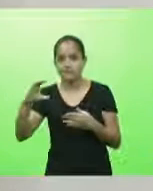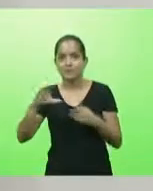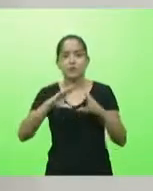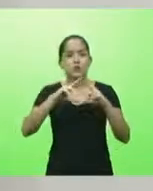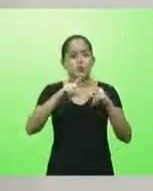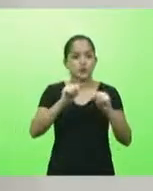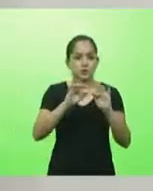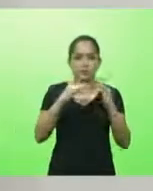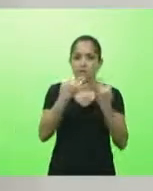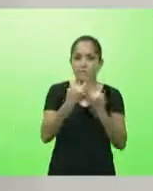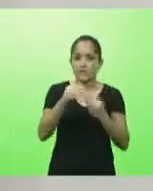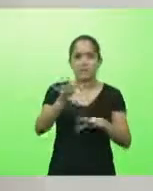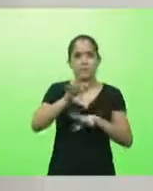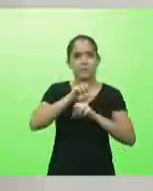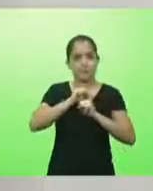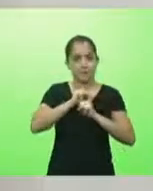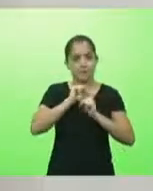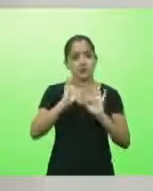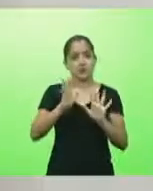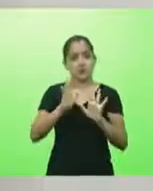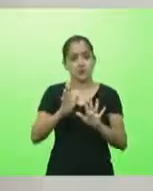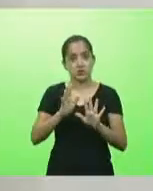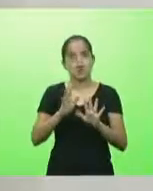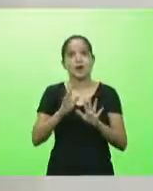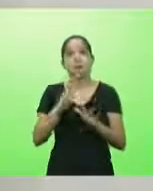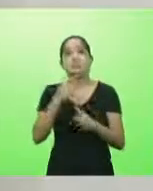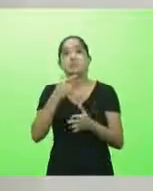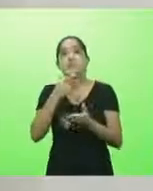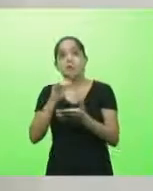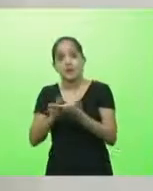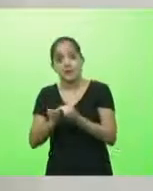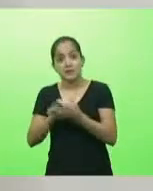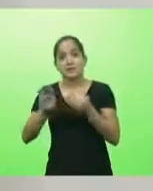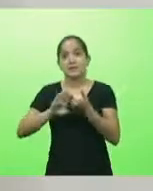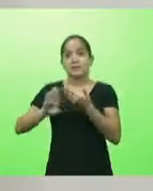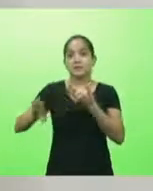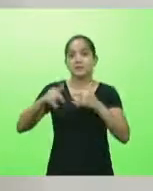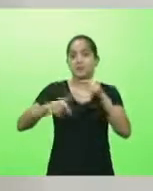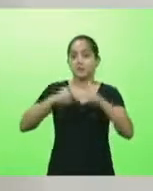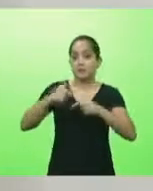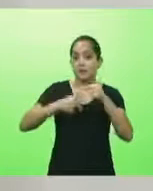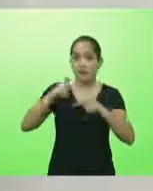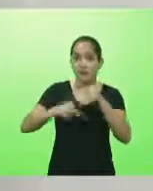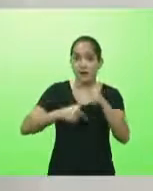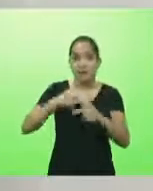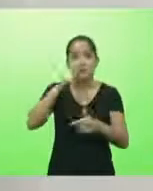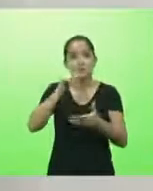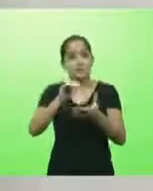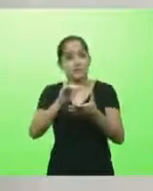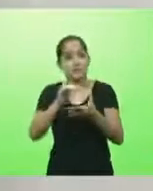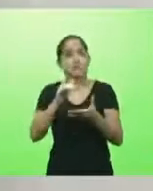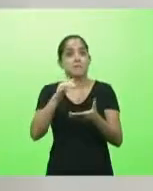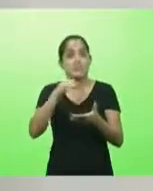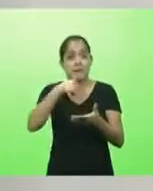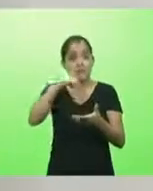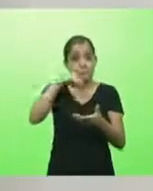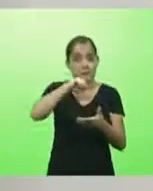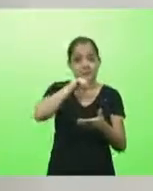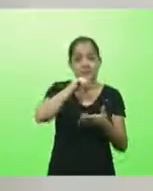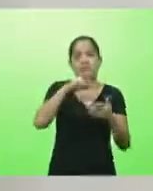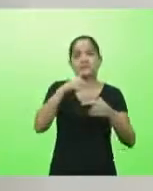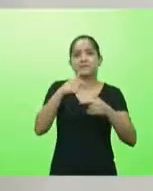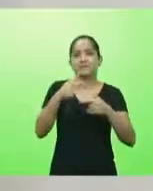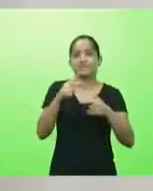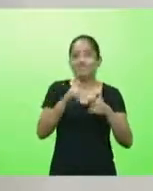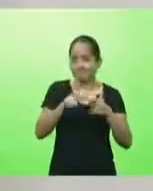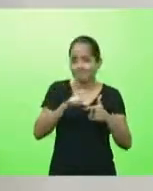já foi contaminada pelo vírus, meu esposo teve que ser afastado do trabalho, minha mãe teve que procurar auxílio hospitalar porque ficou com uma situação bastante agravada